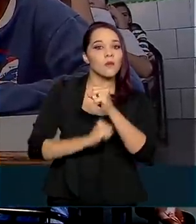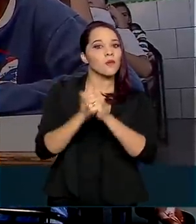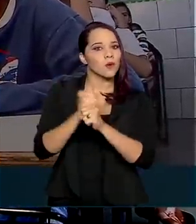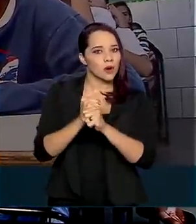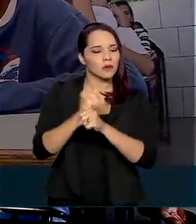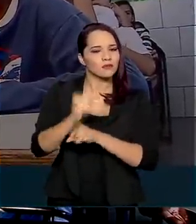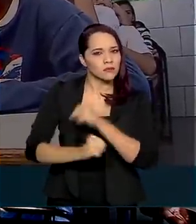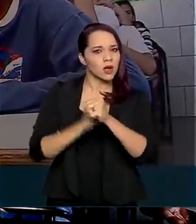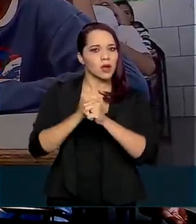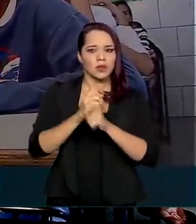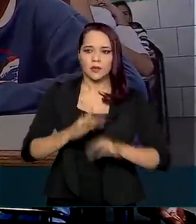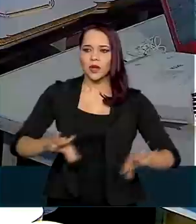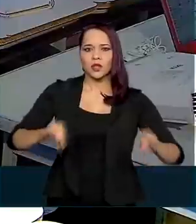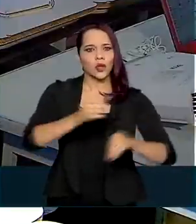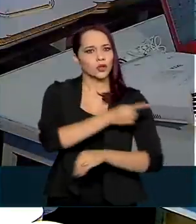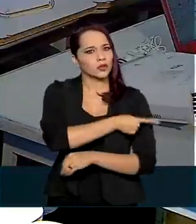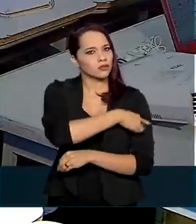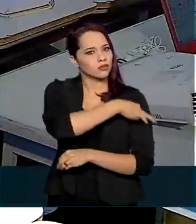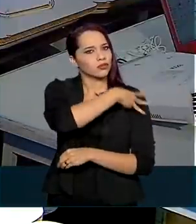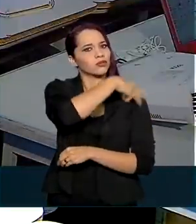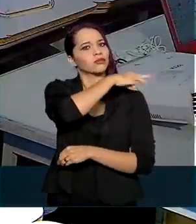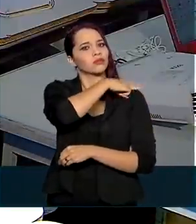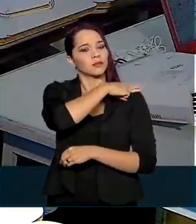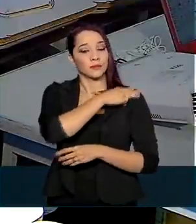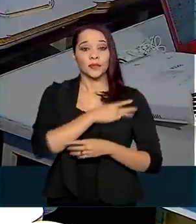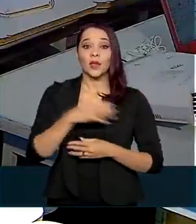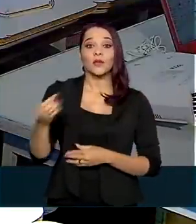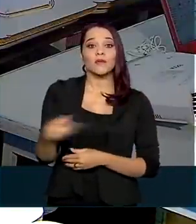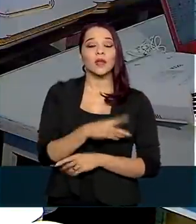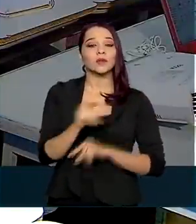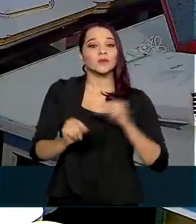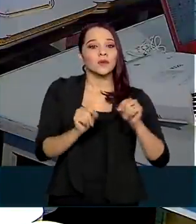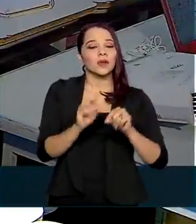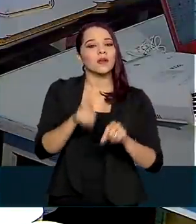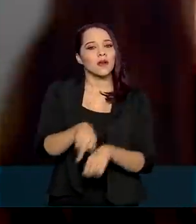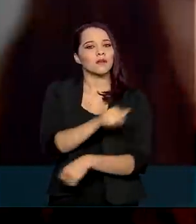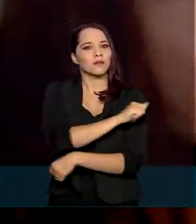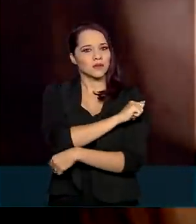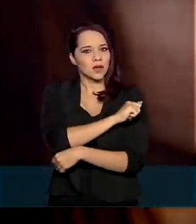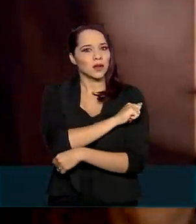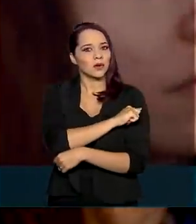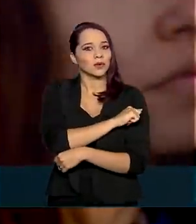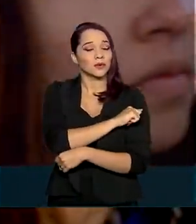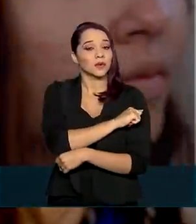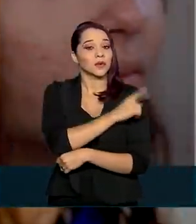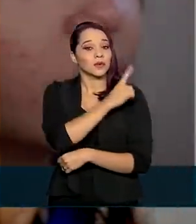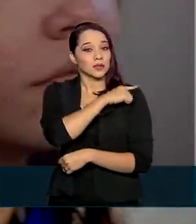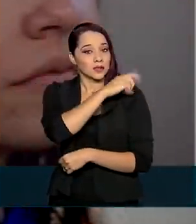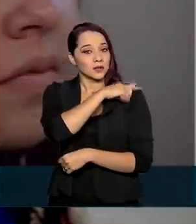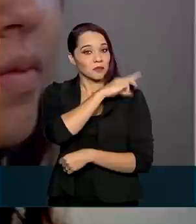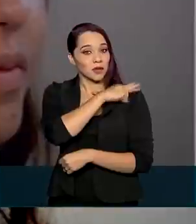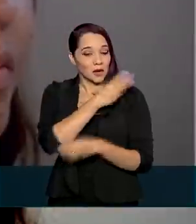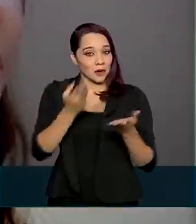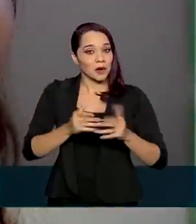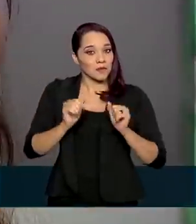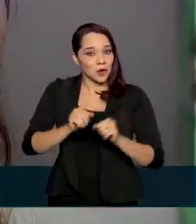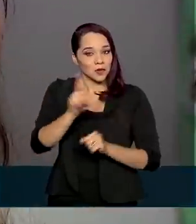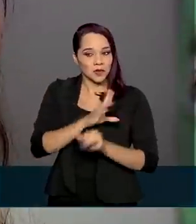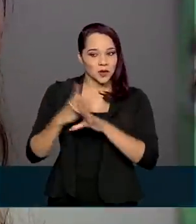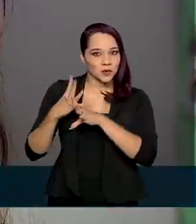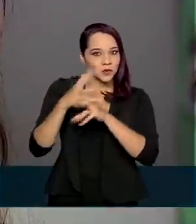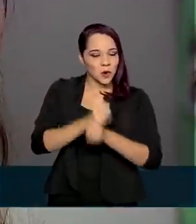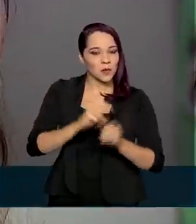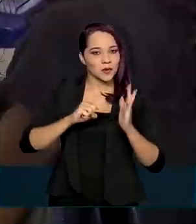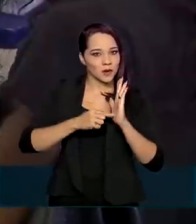para todas as etapas. E a grande novidade é que os estudantes do ensino médio vão poder usar a soma